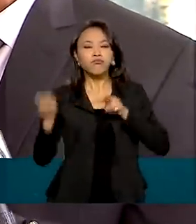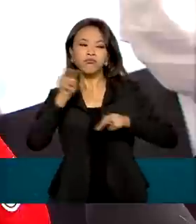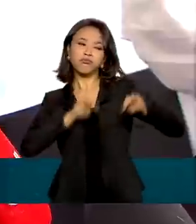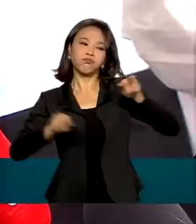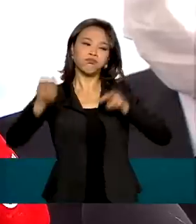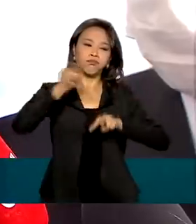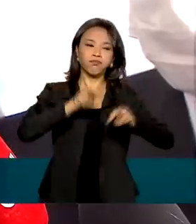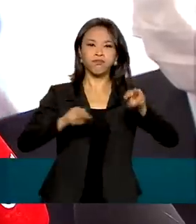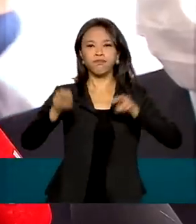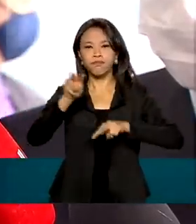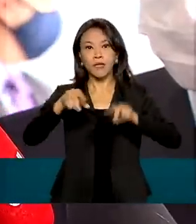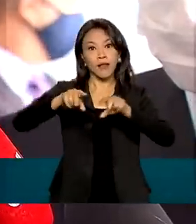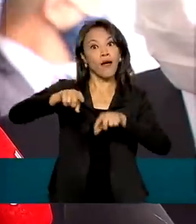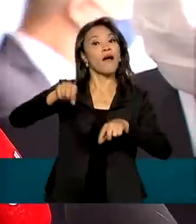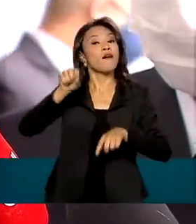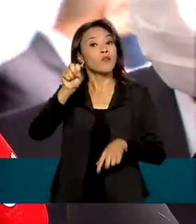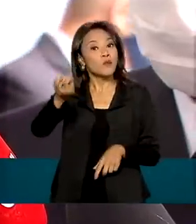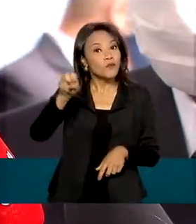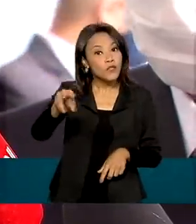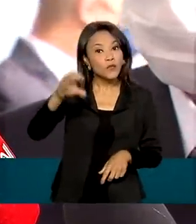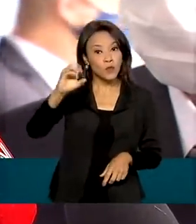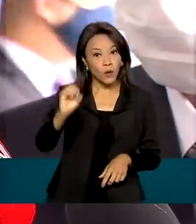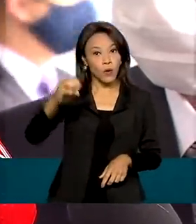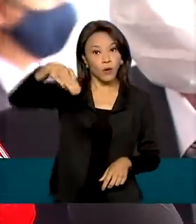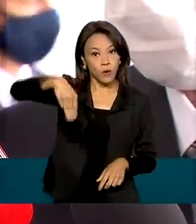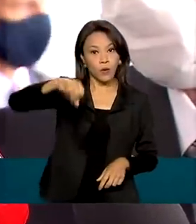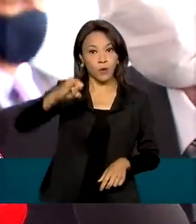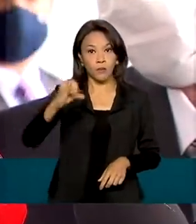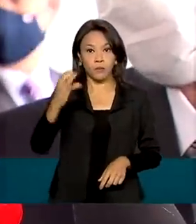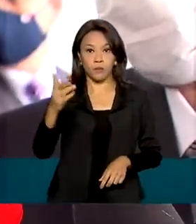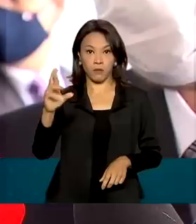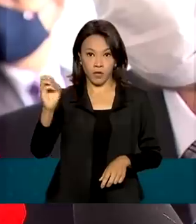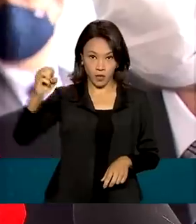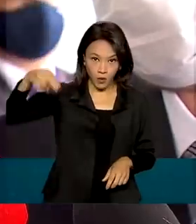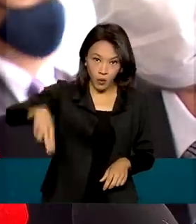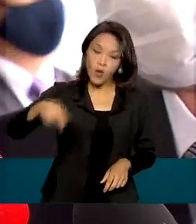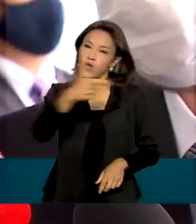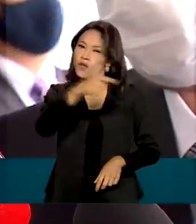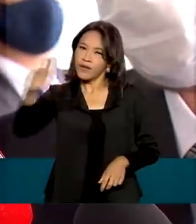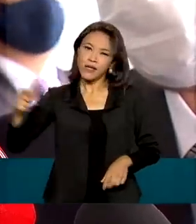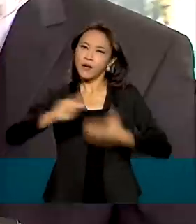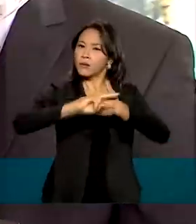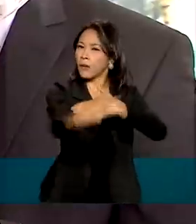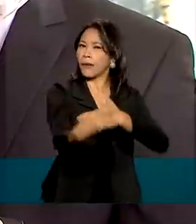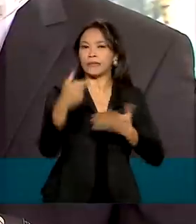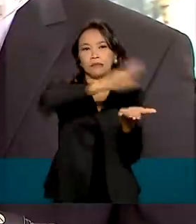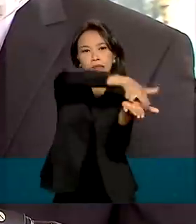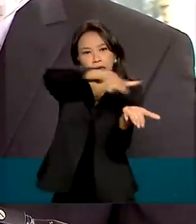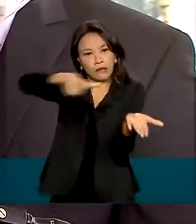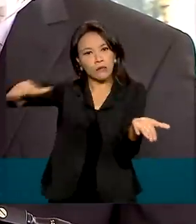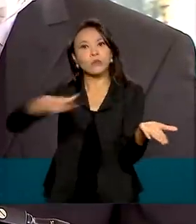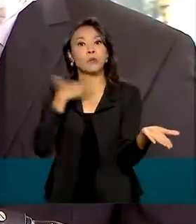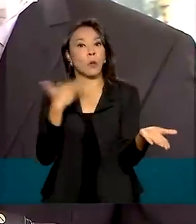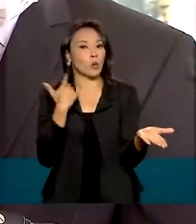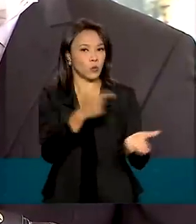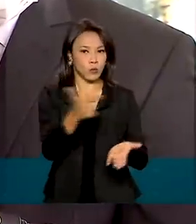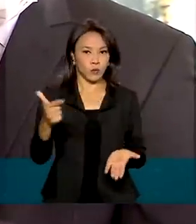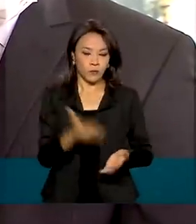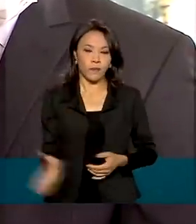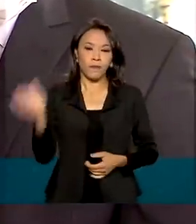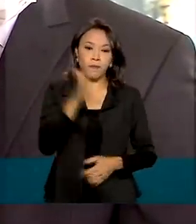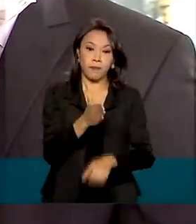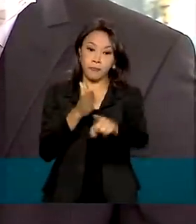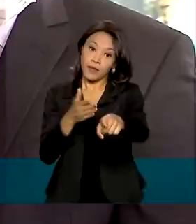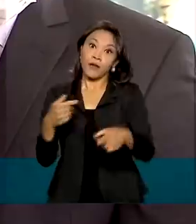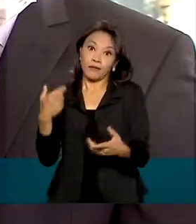Ômicron. Mas a expectativa é que não haverá impacto em internações e mortes. Tentou-se impedir que a variante entrasse